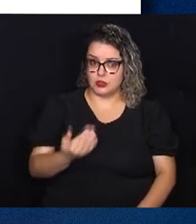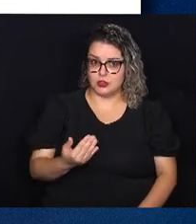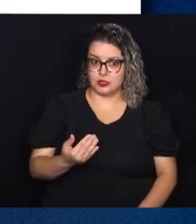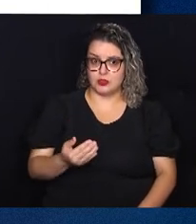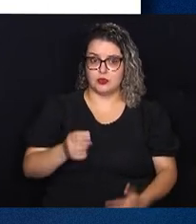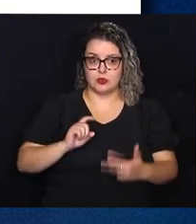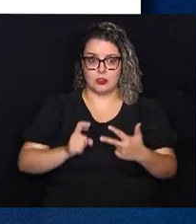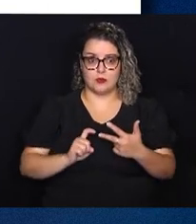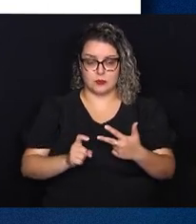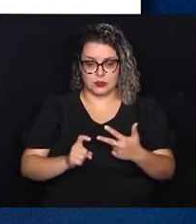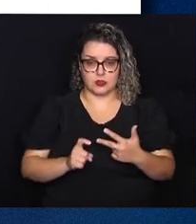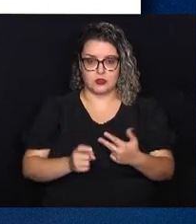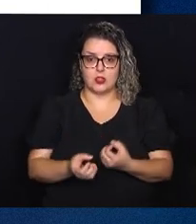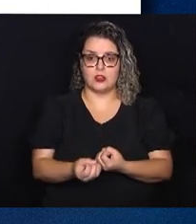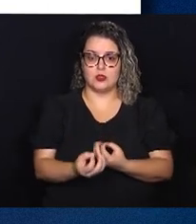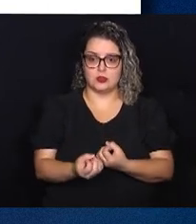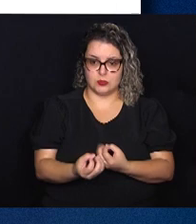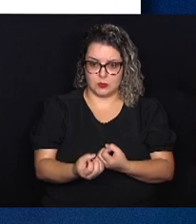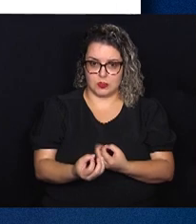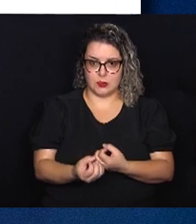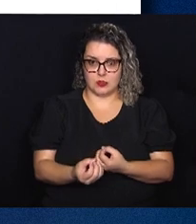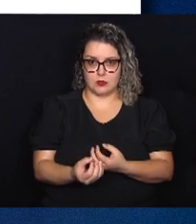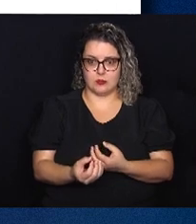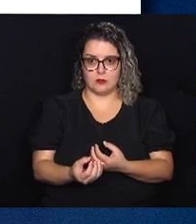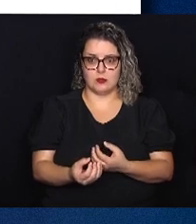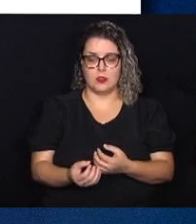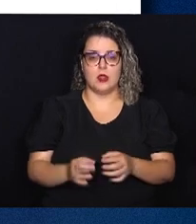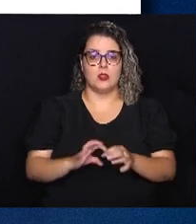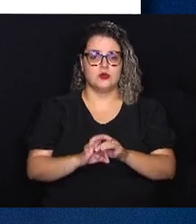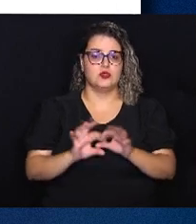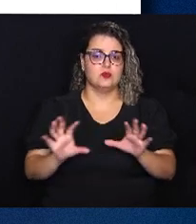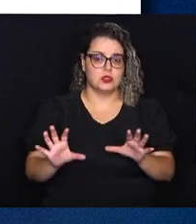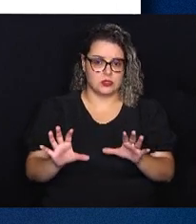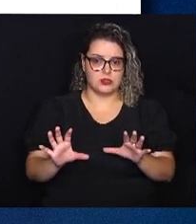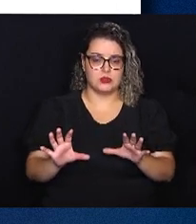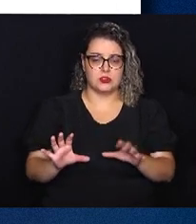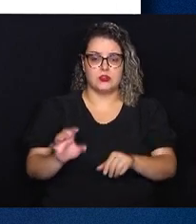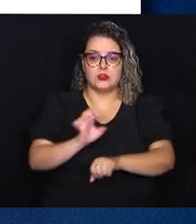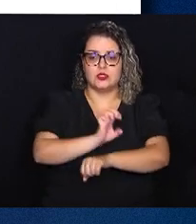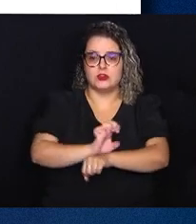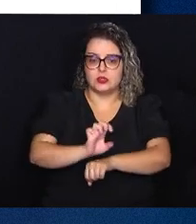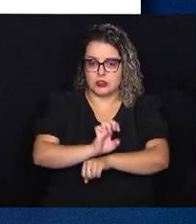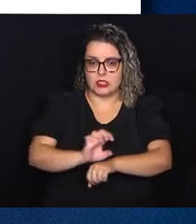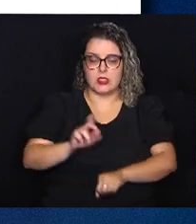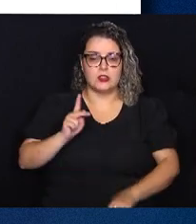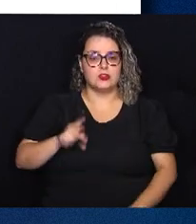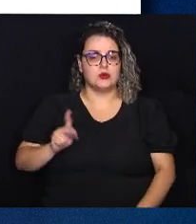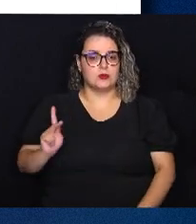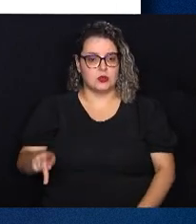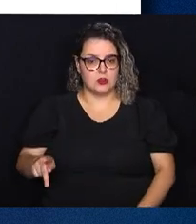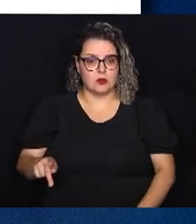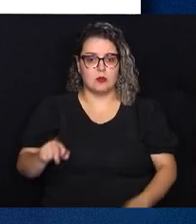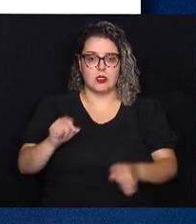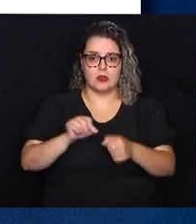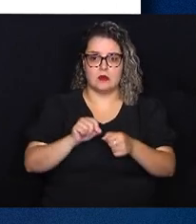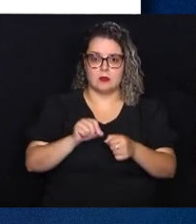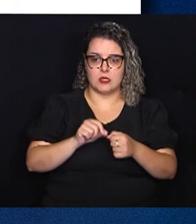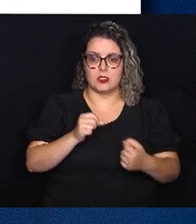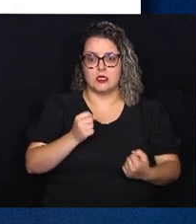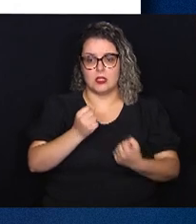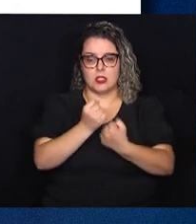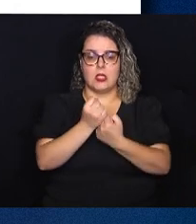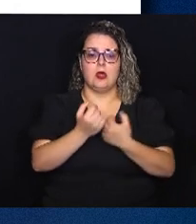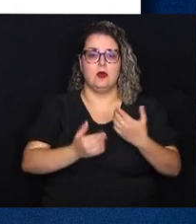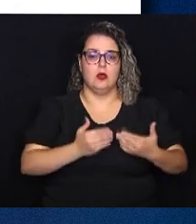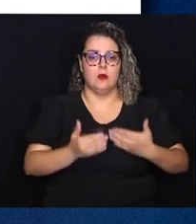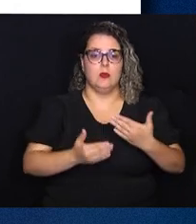solicitando ao executivo informações sobre a disponibilidade de estagiários e professores para realizar